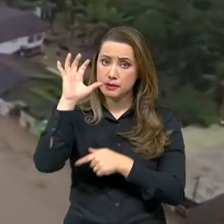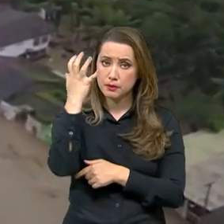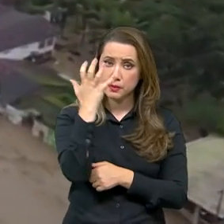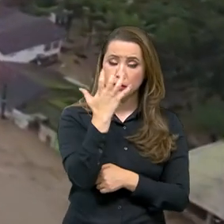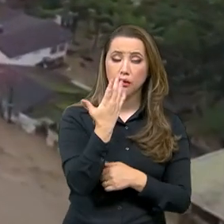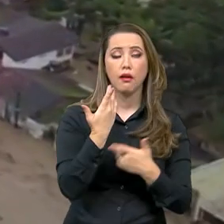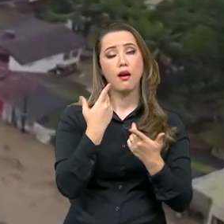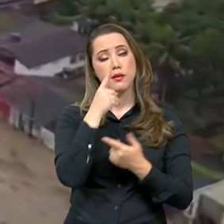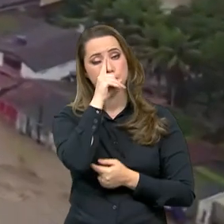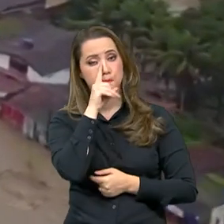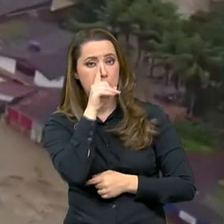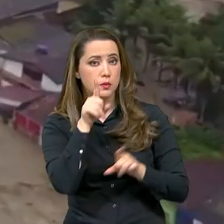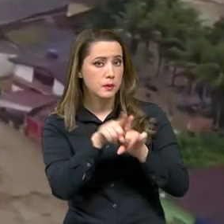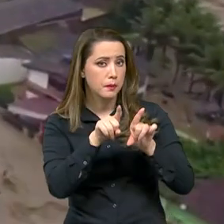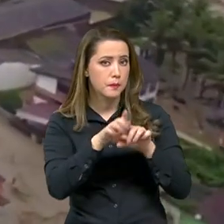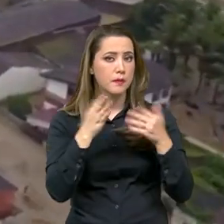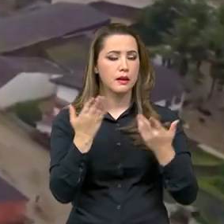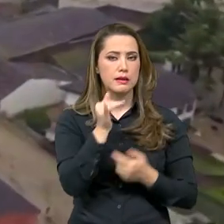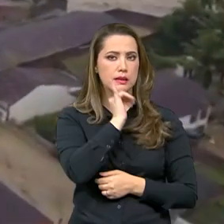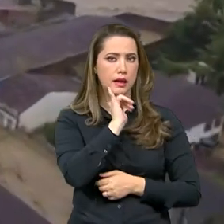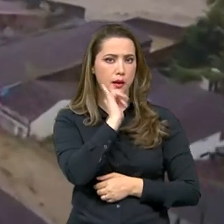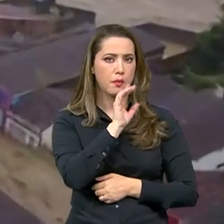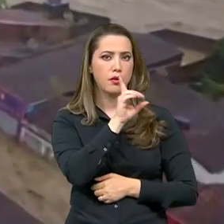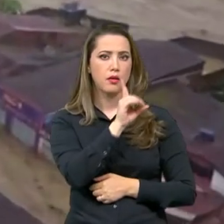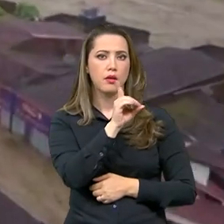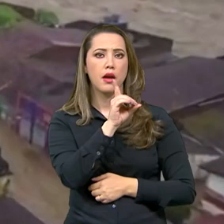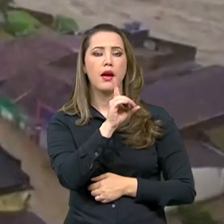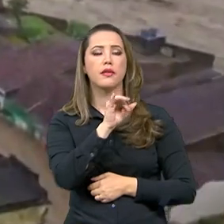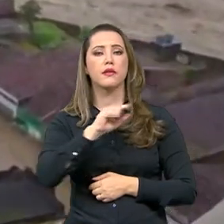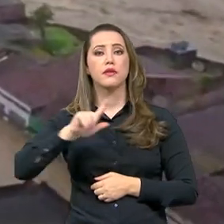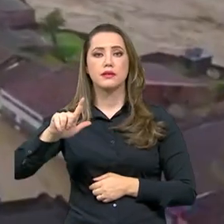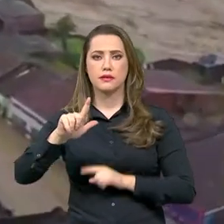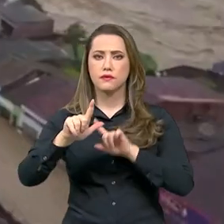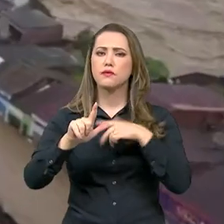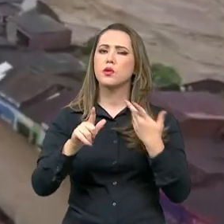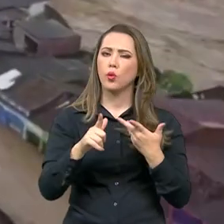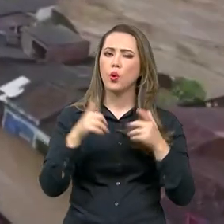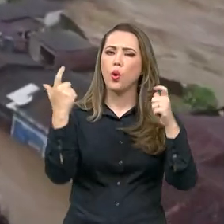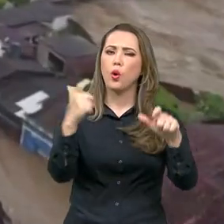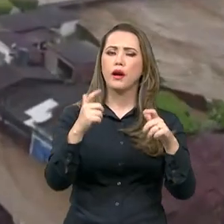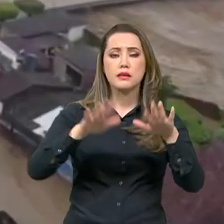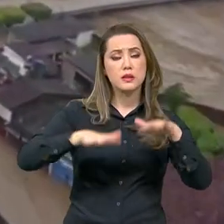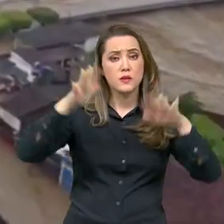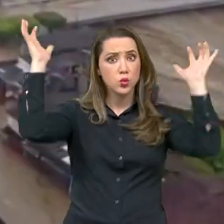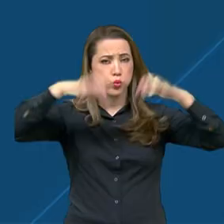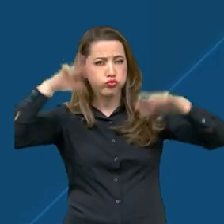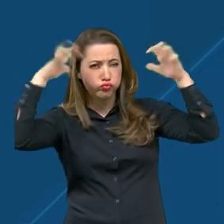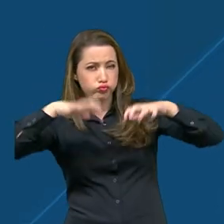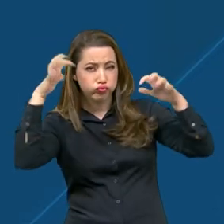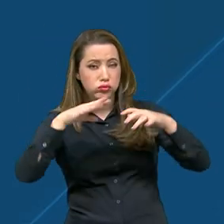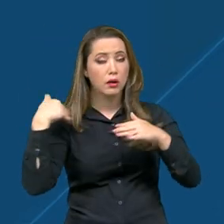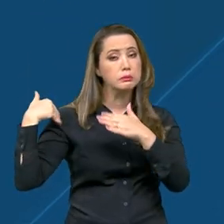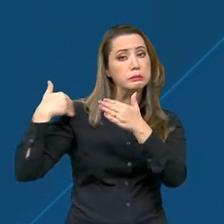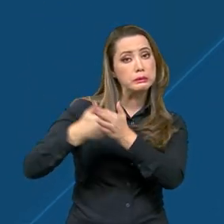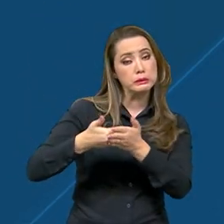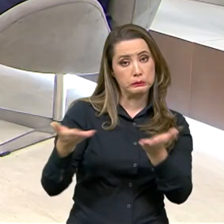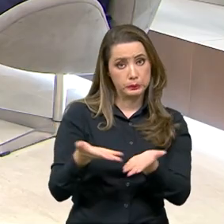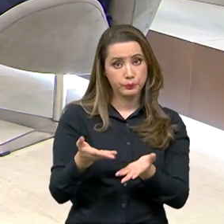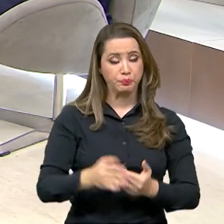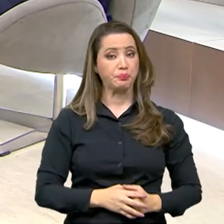disso é o trabalho da Defesa Civil Nacional em regiões atingidas por fortes chuvas no país nos últimos meses.